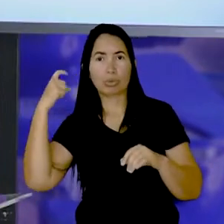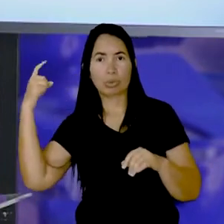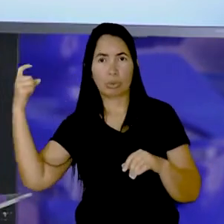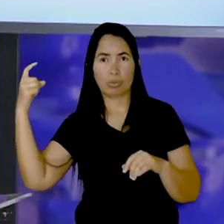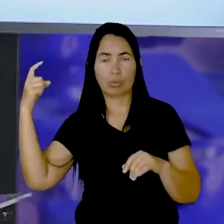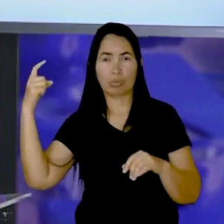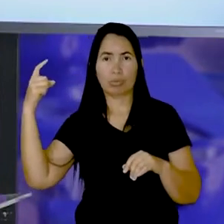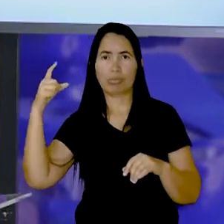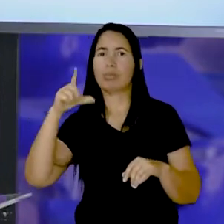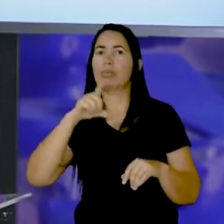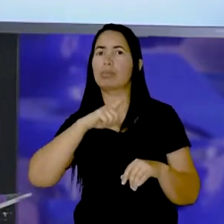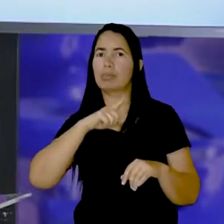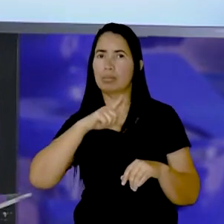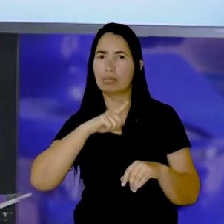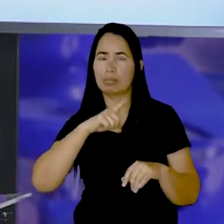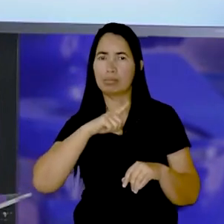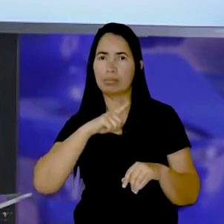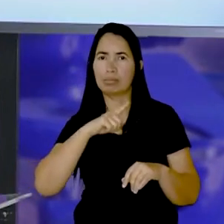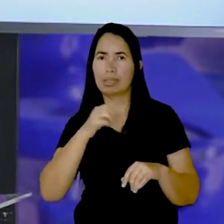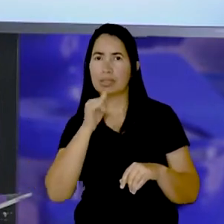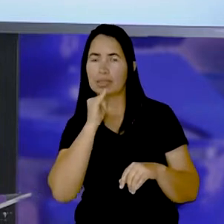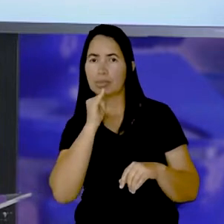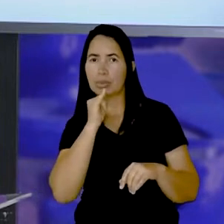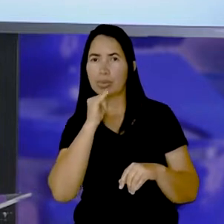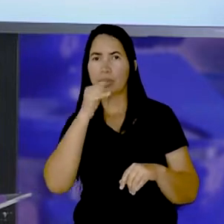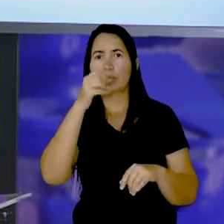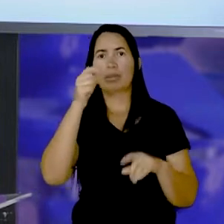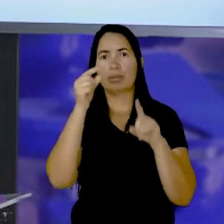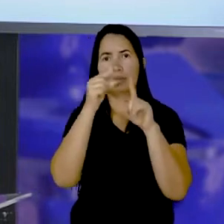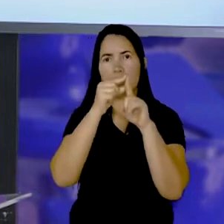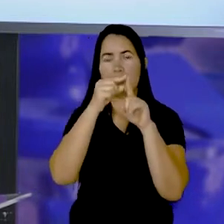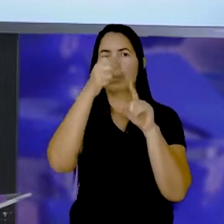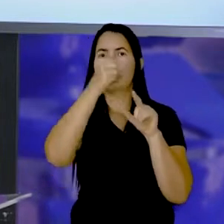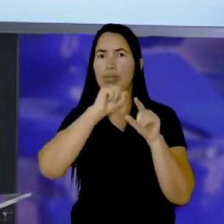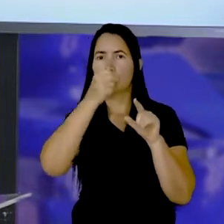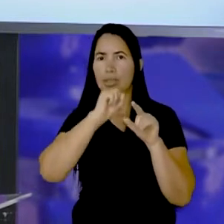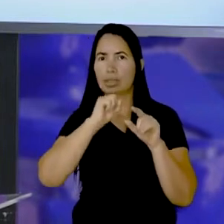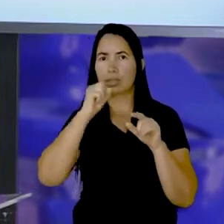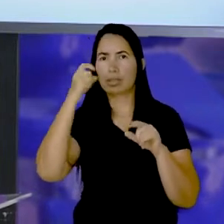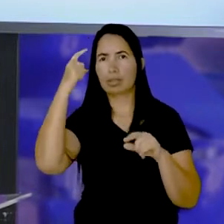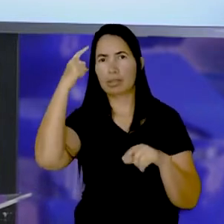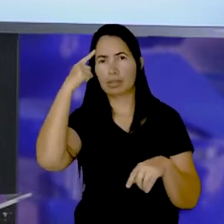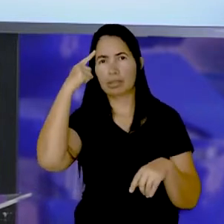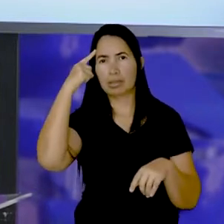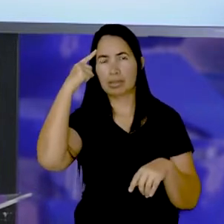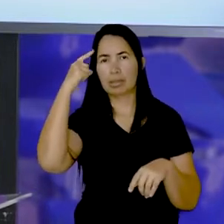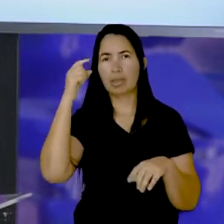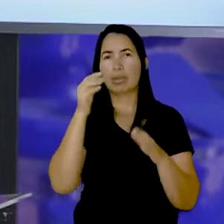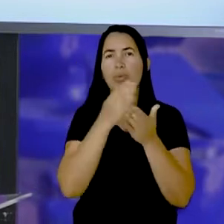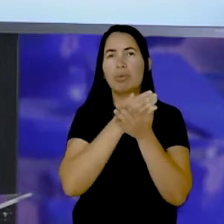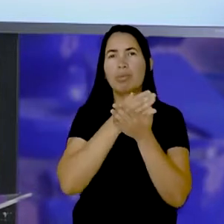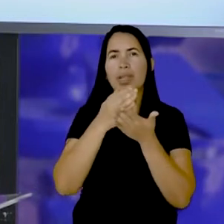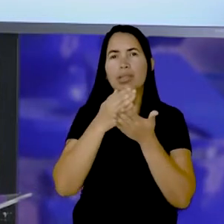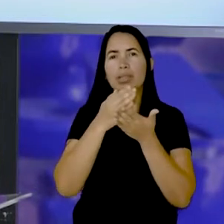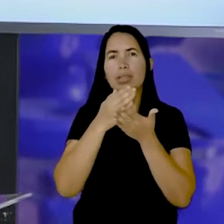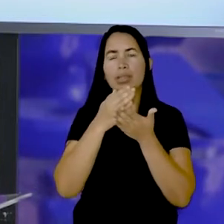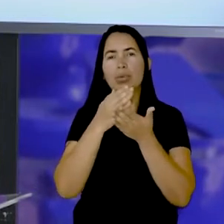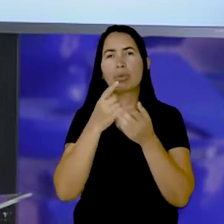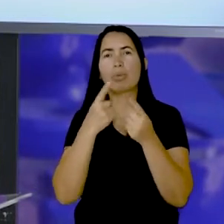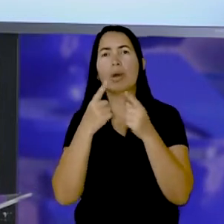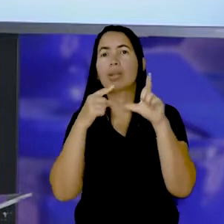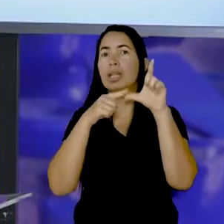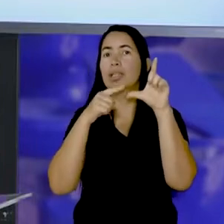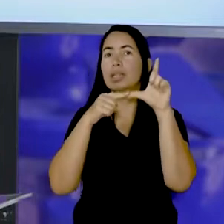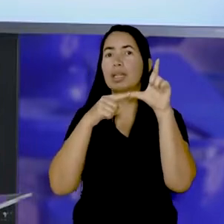Então o que é que vai acontecer? Por exemplo, em sorvete Você vai mentalizar Sorvete começa com o que? Som? Ó, presta